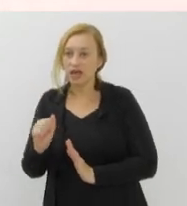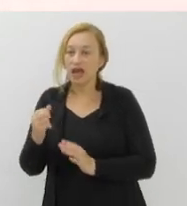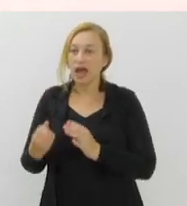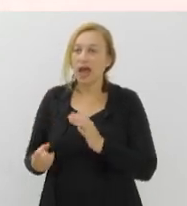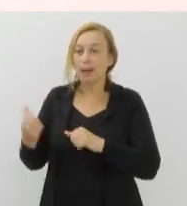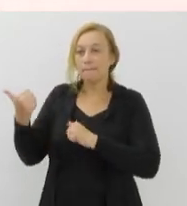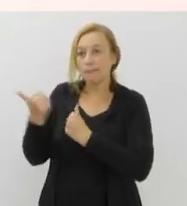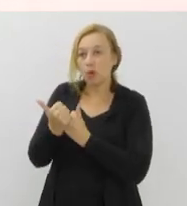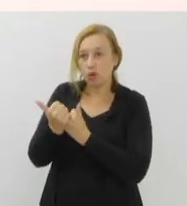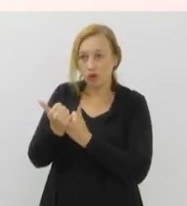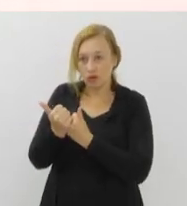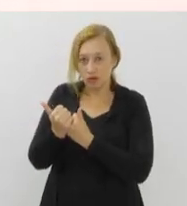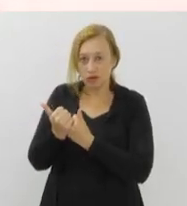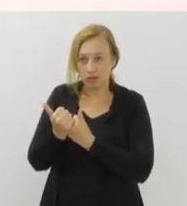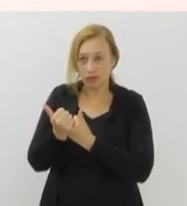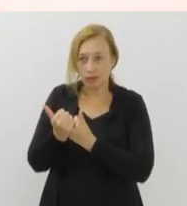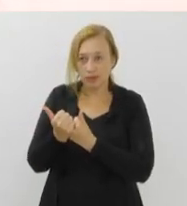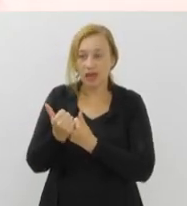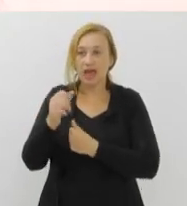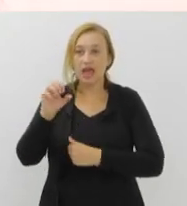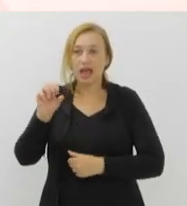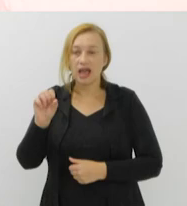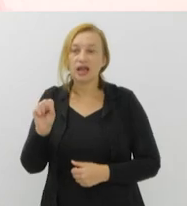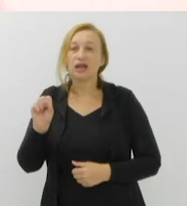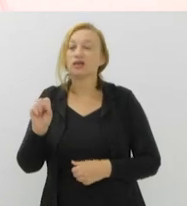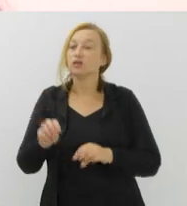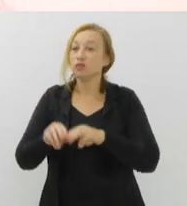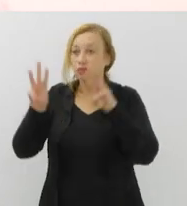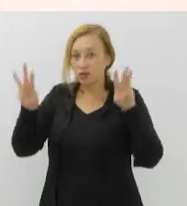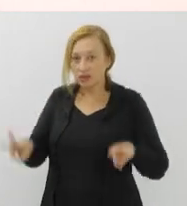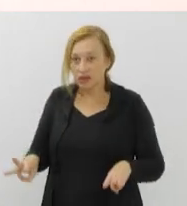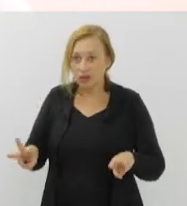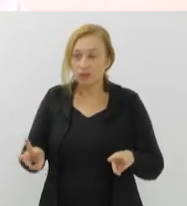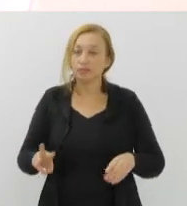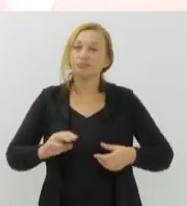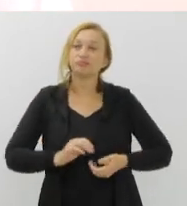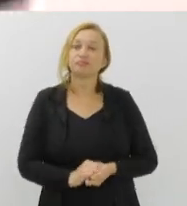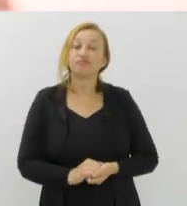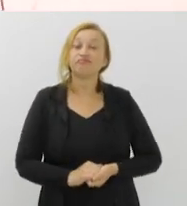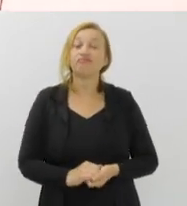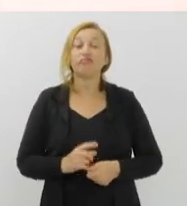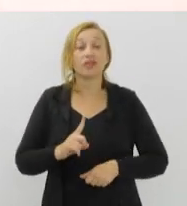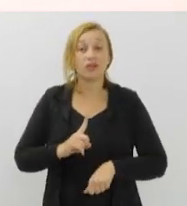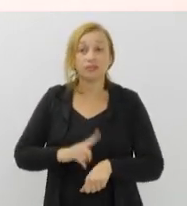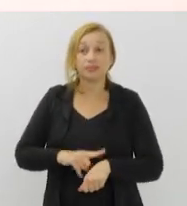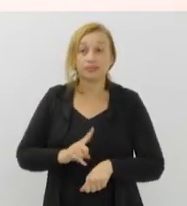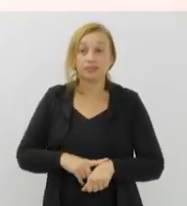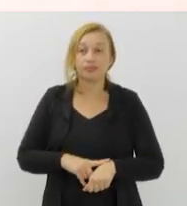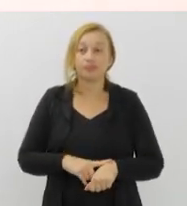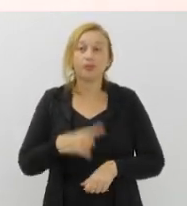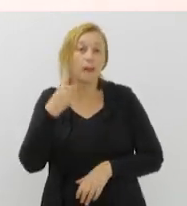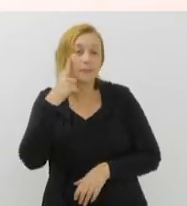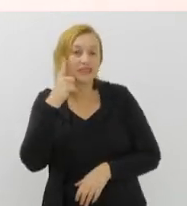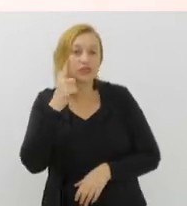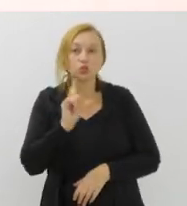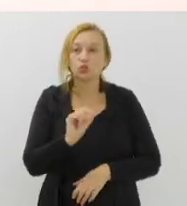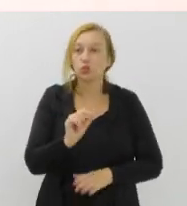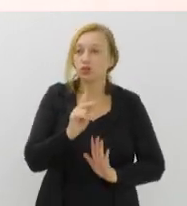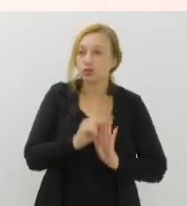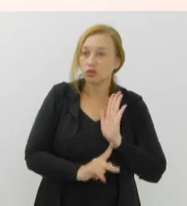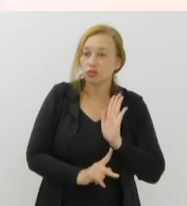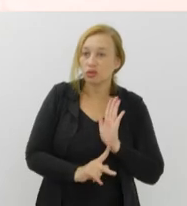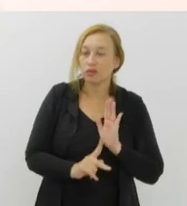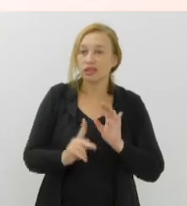e difusão dos acervos e da ativação cultural. Então, é nesse momento que a gente pensa nos projetos de